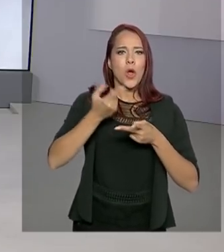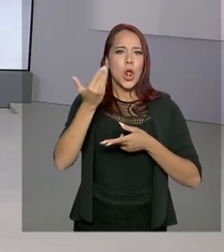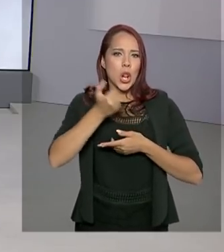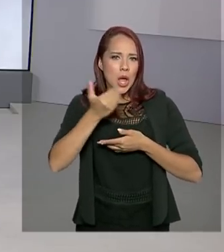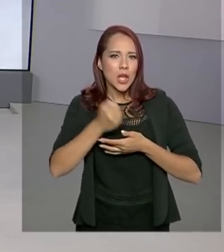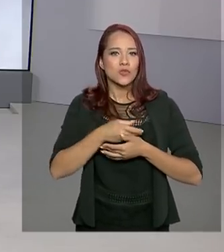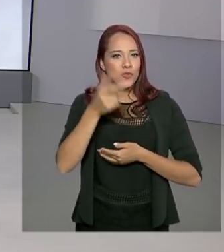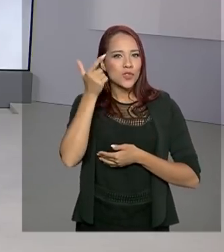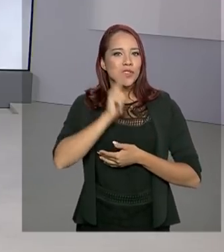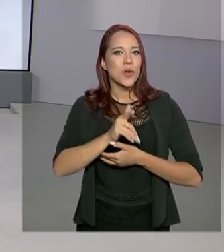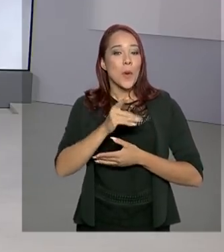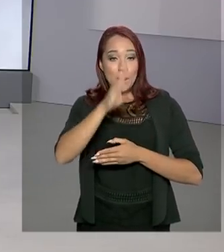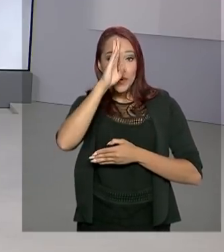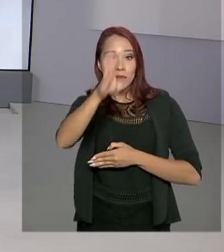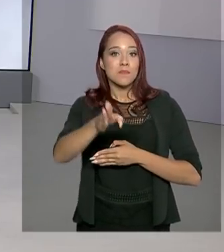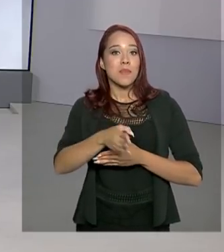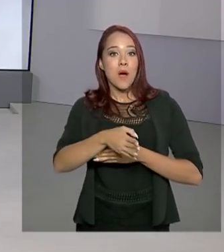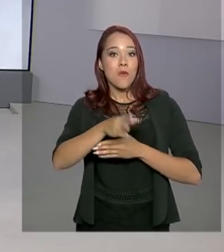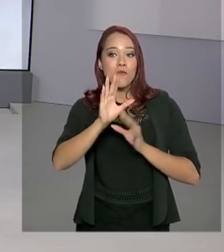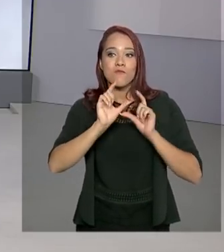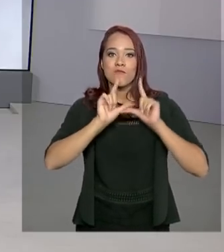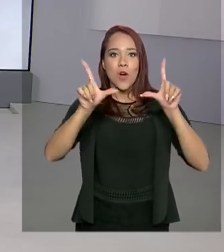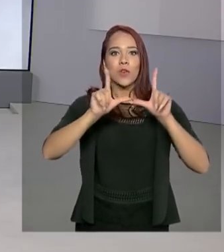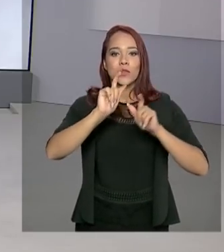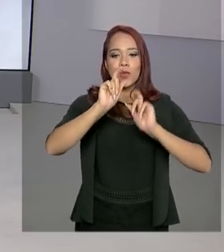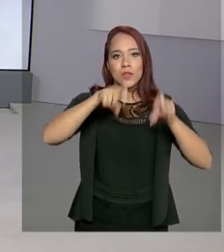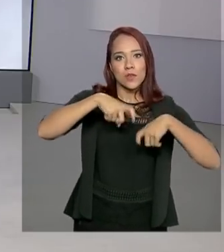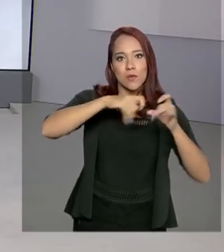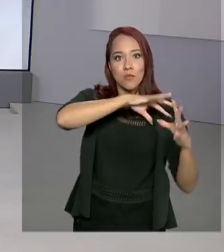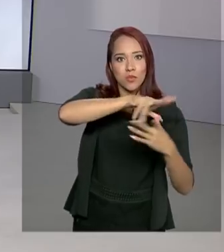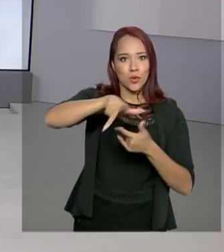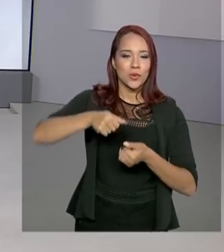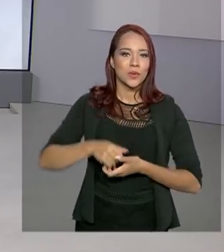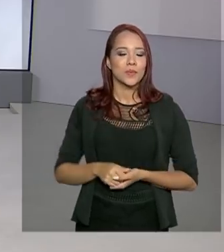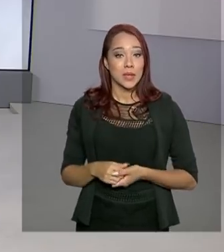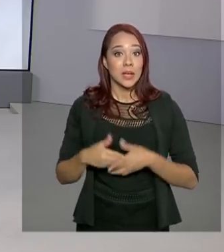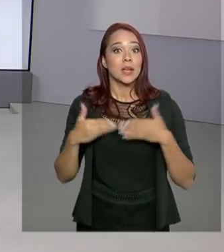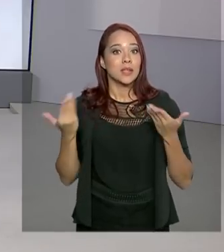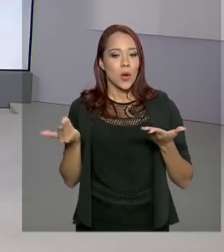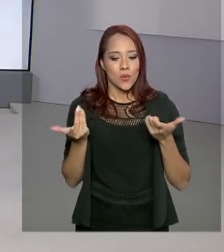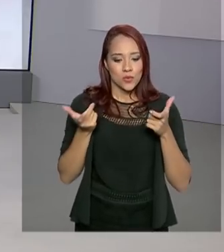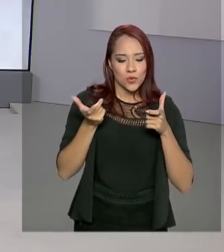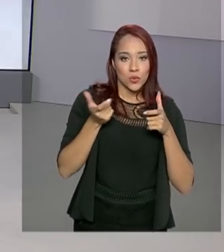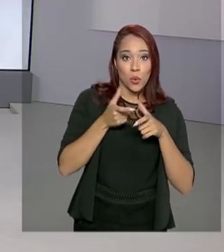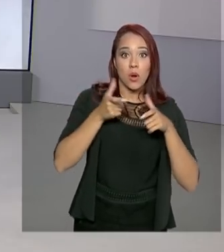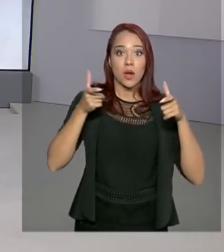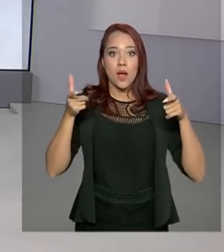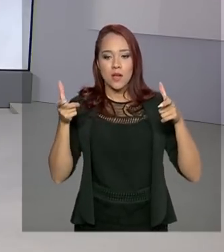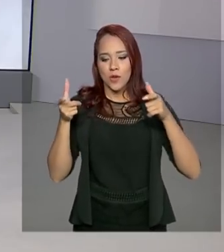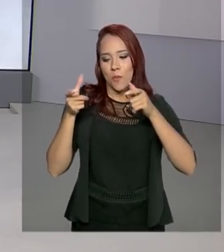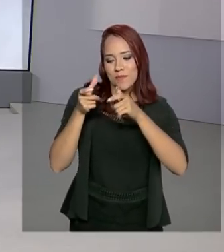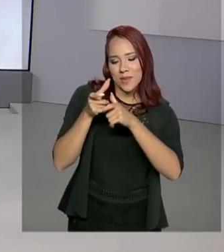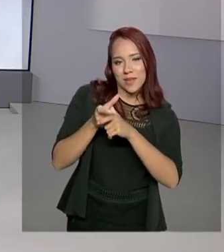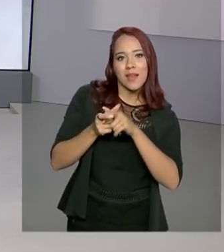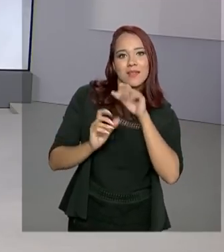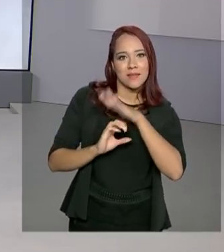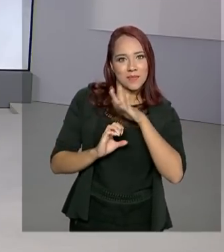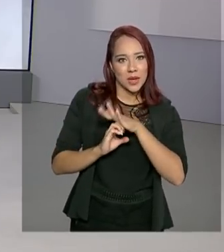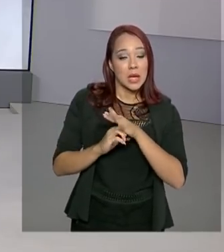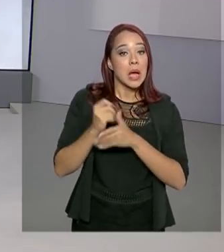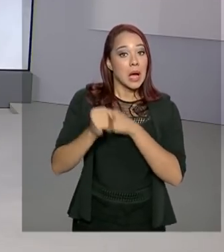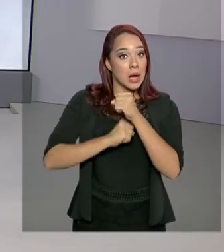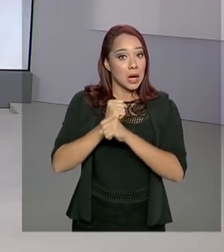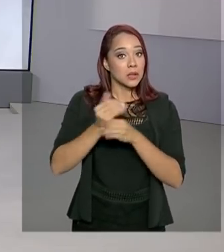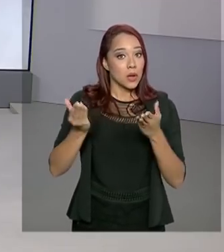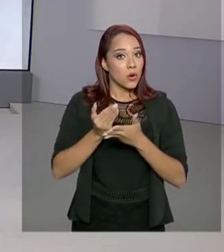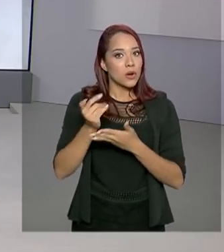Brasil como um dos principais destaques do agronegócio no mundo. Pois é, do grande ao pequeno produtor. Esse ano, o país